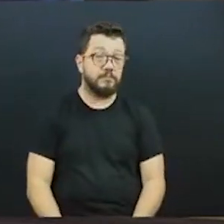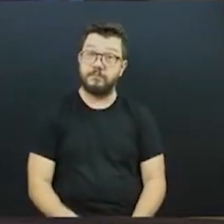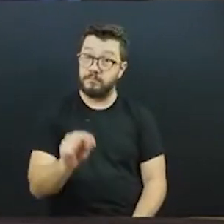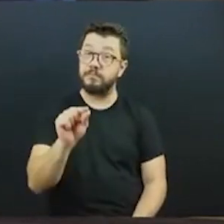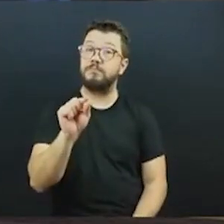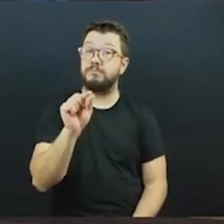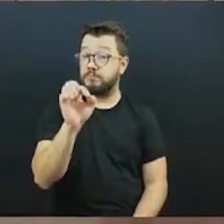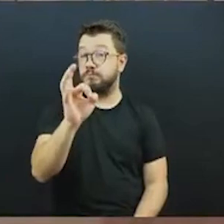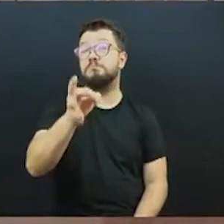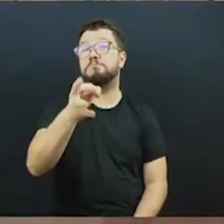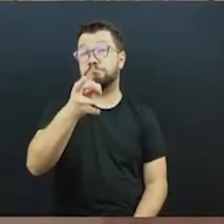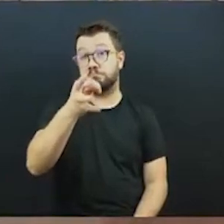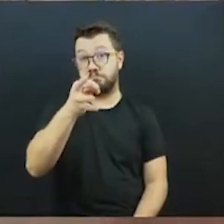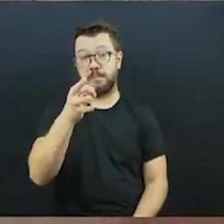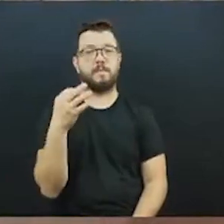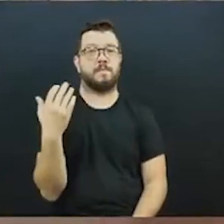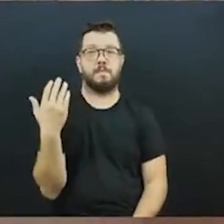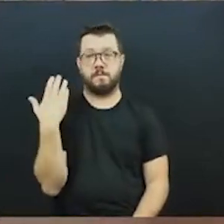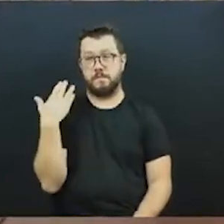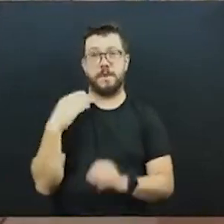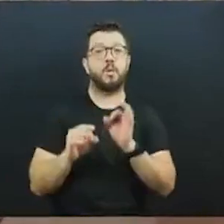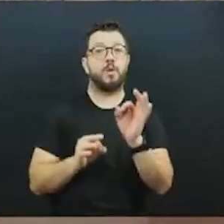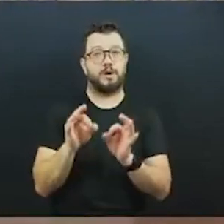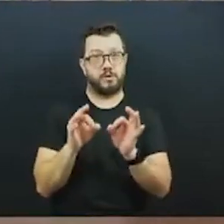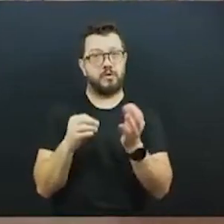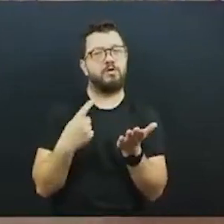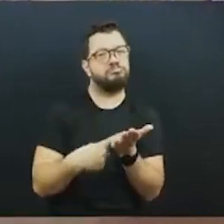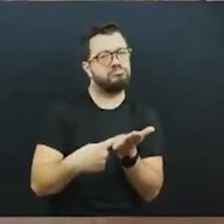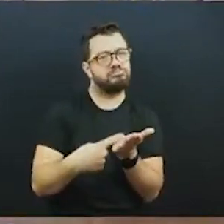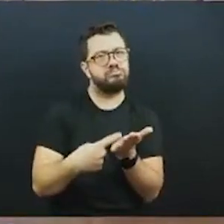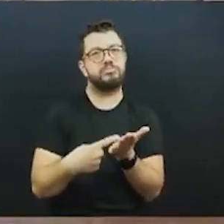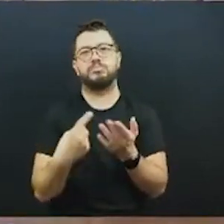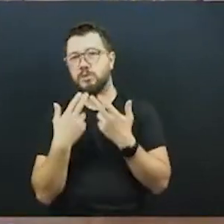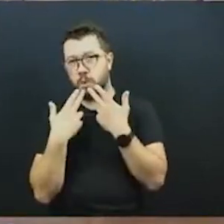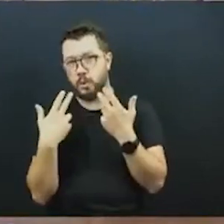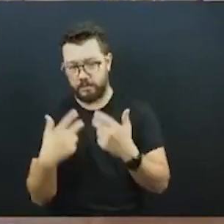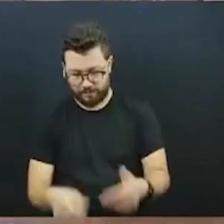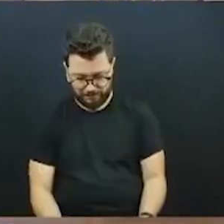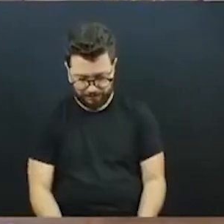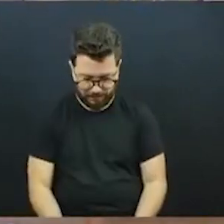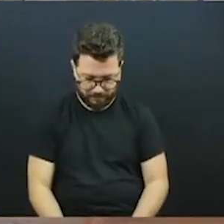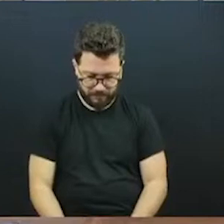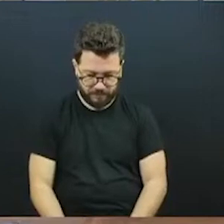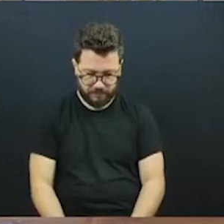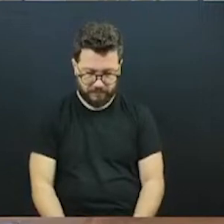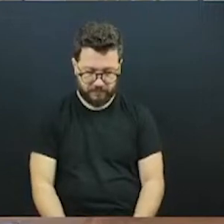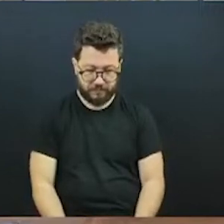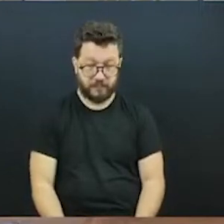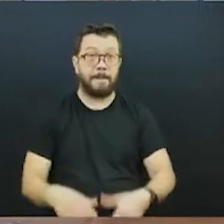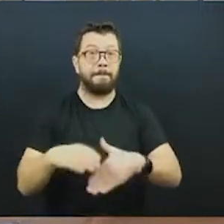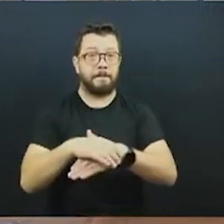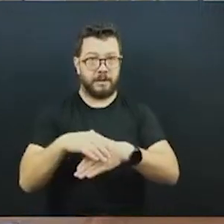Fizemos até uma comissão aqui para analisar tecnicamente. Por favor, vereador, grande vereador Pierre Petruziano. Obrigado,